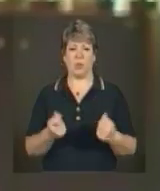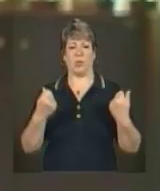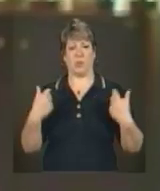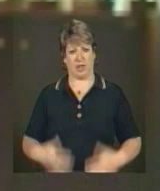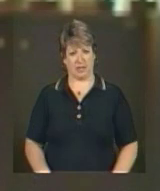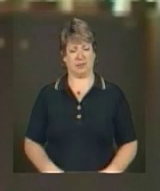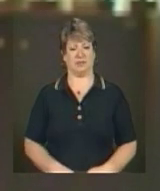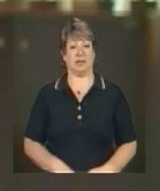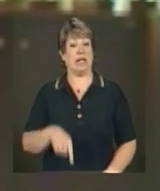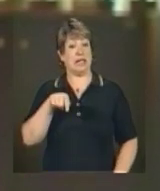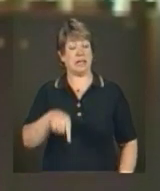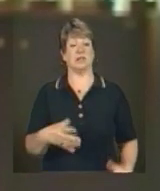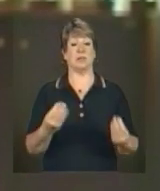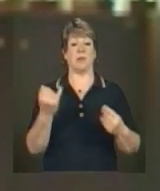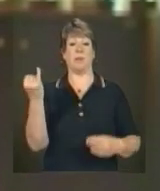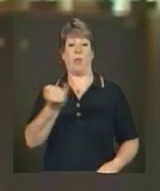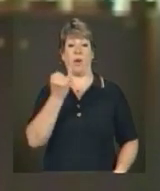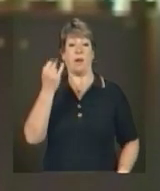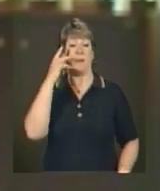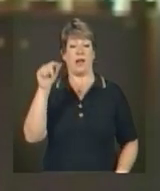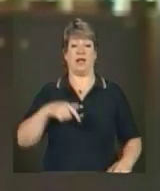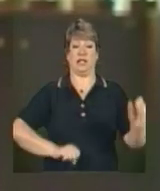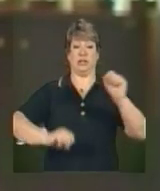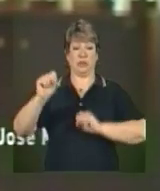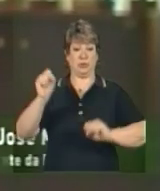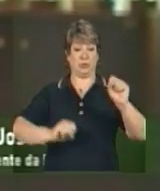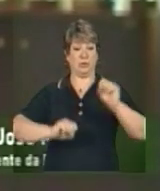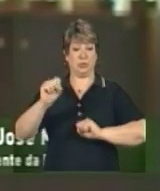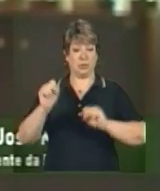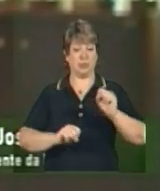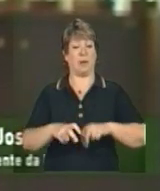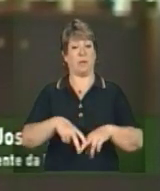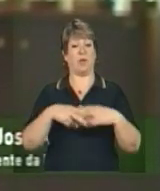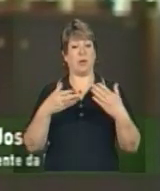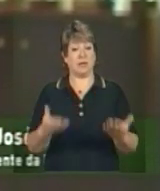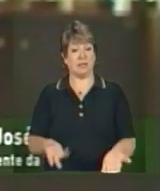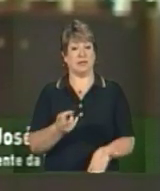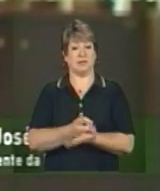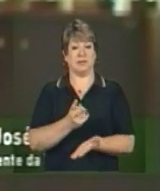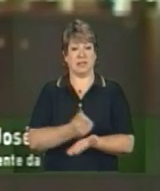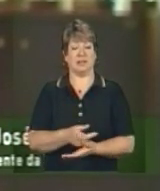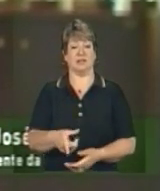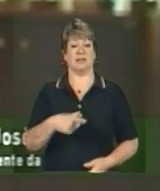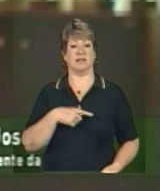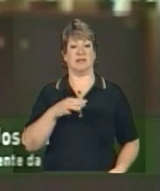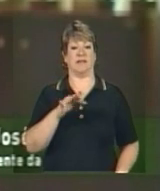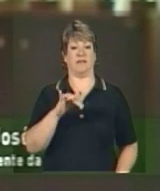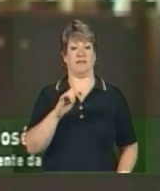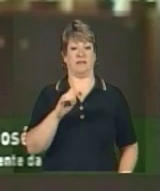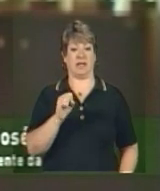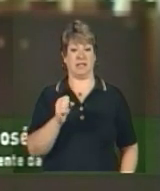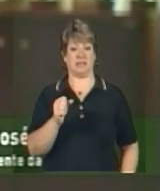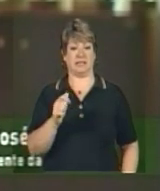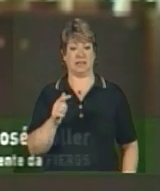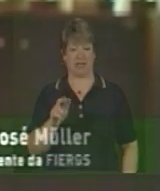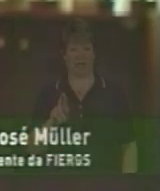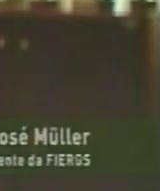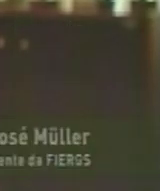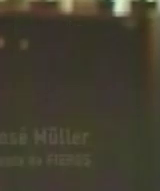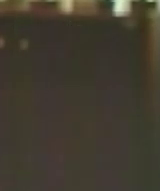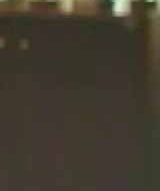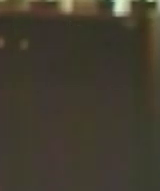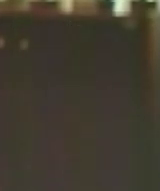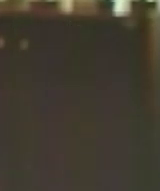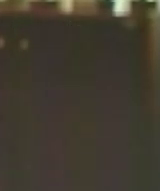Isto é muito importante para a indústria. Por isto mesmo, a Fiergs apoia integralmente